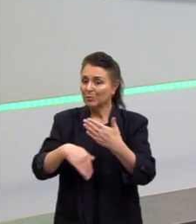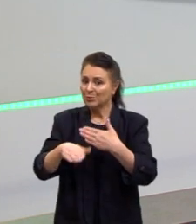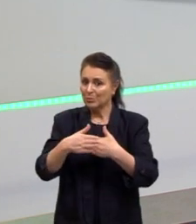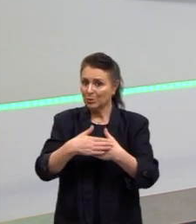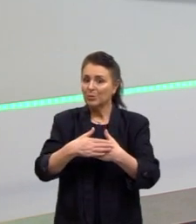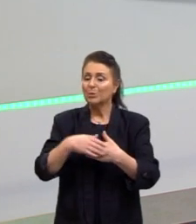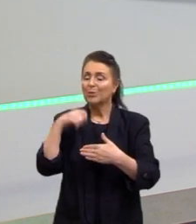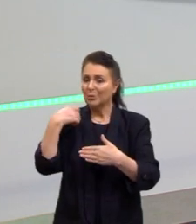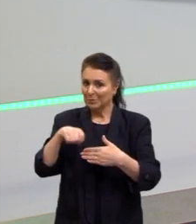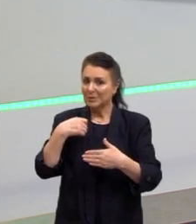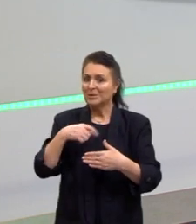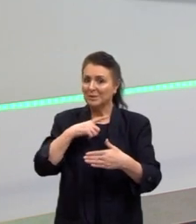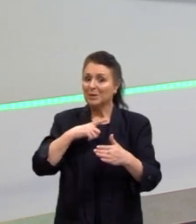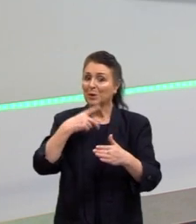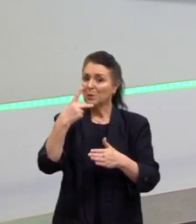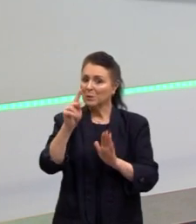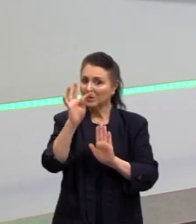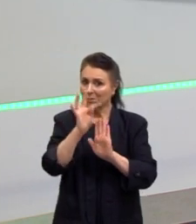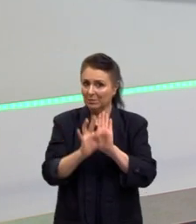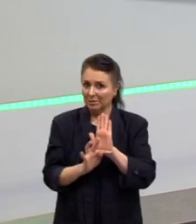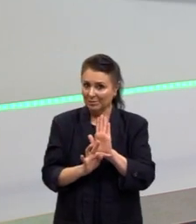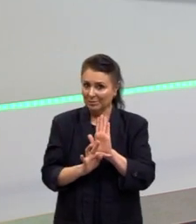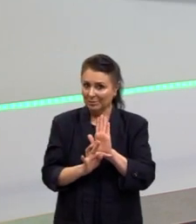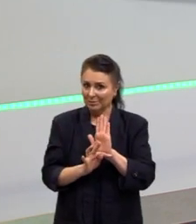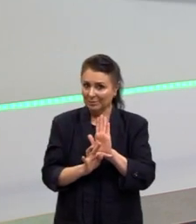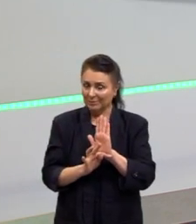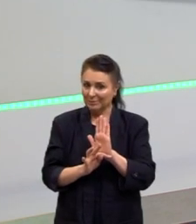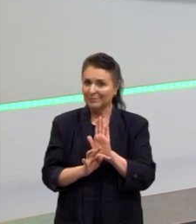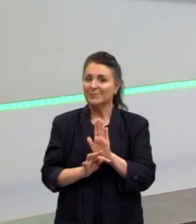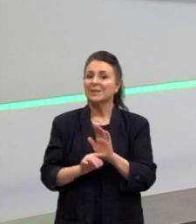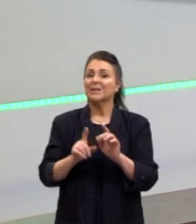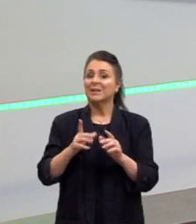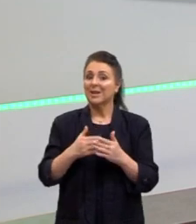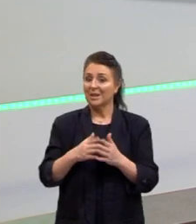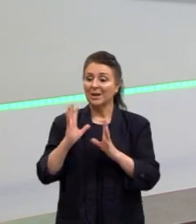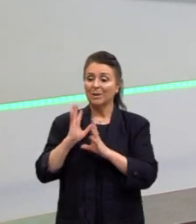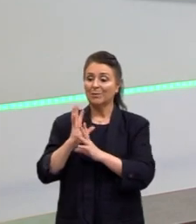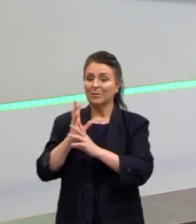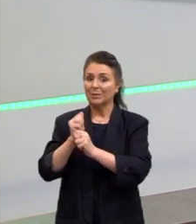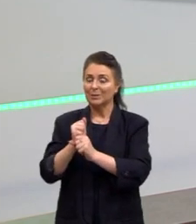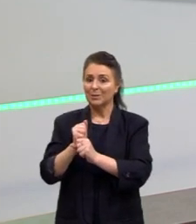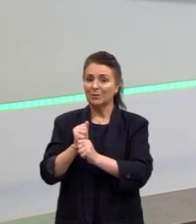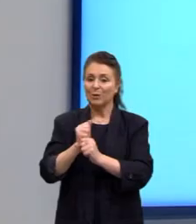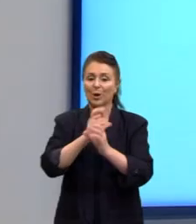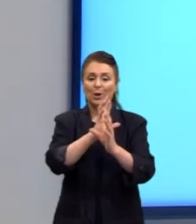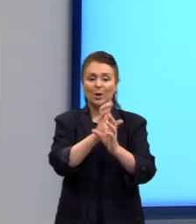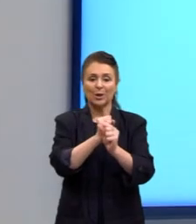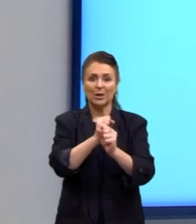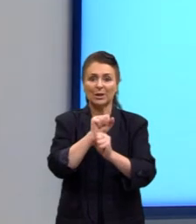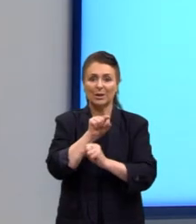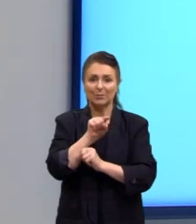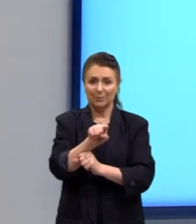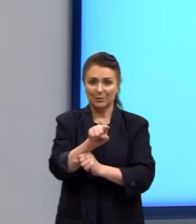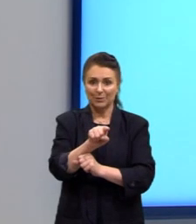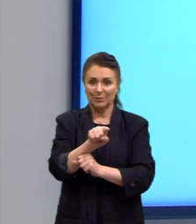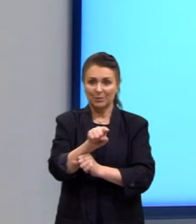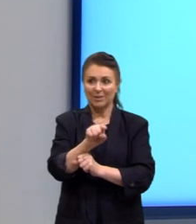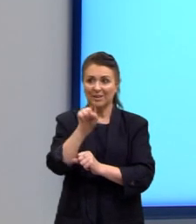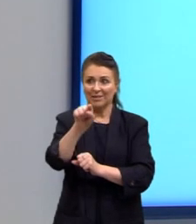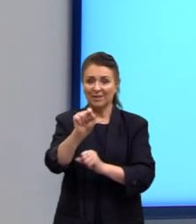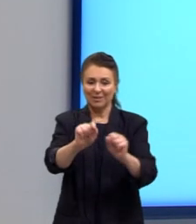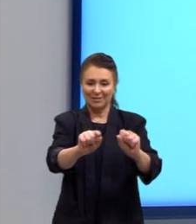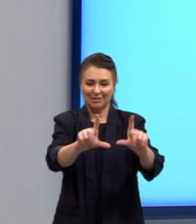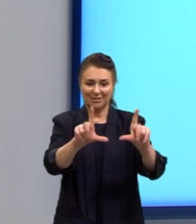estar presente. E é assim que vai virar uma conclusão nota mil. Que está aqui na nossa tela.